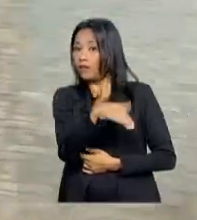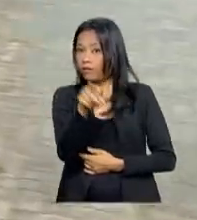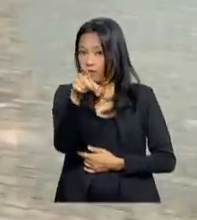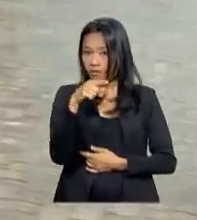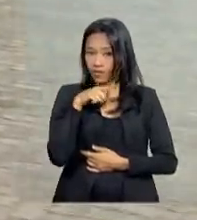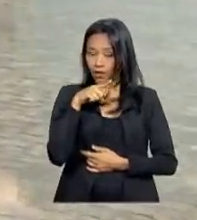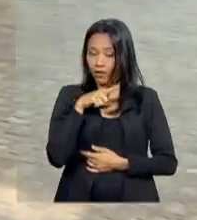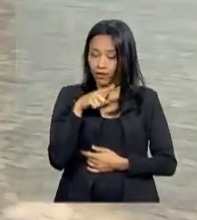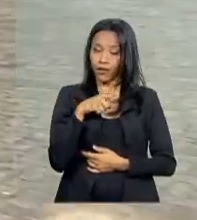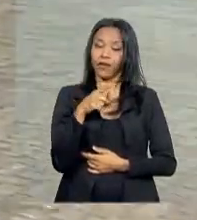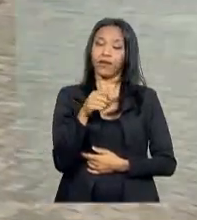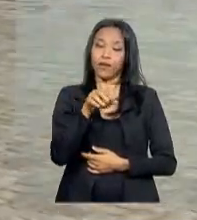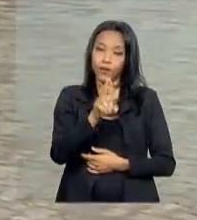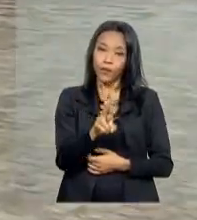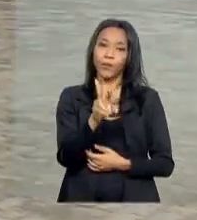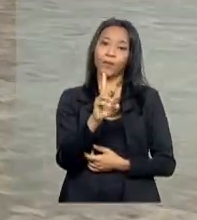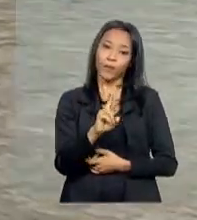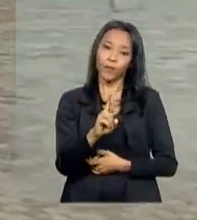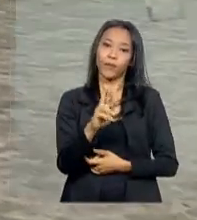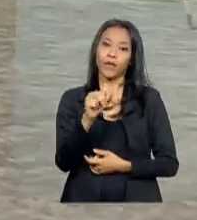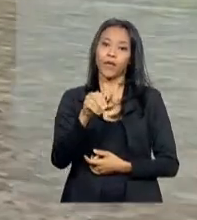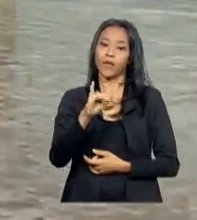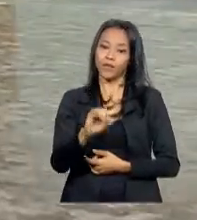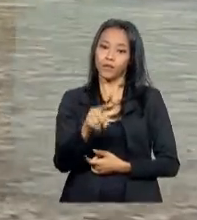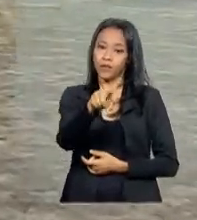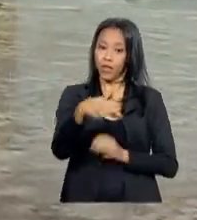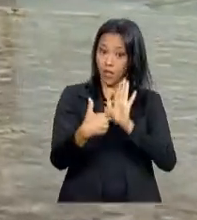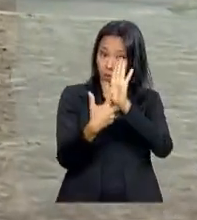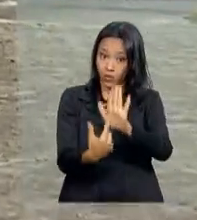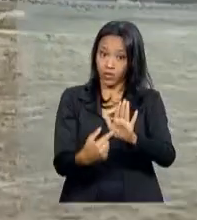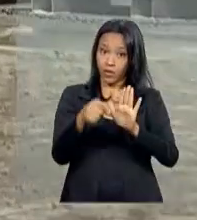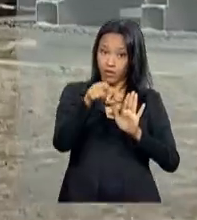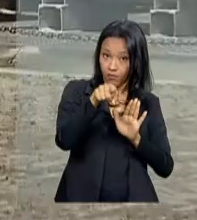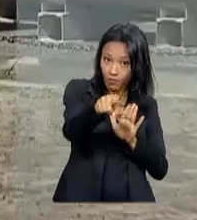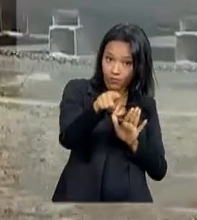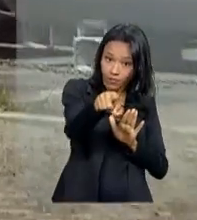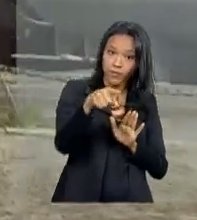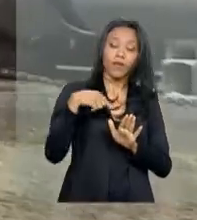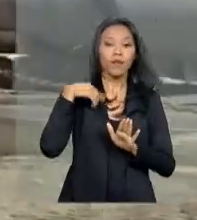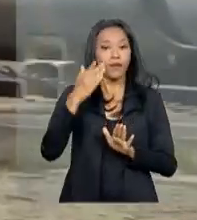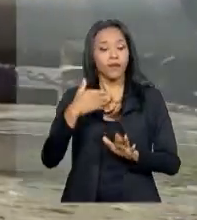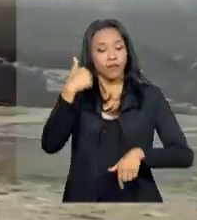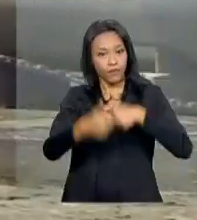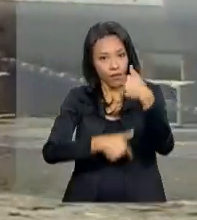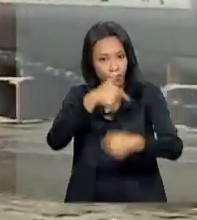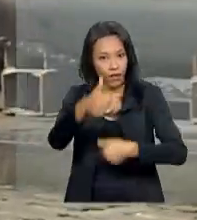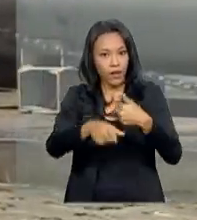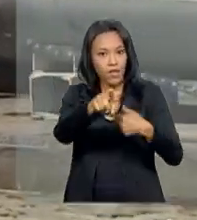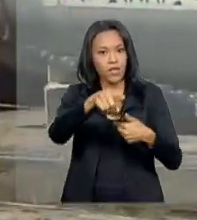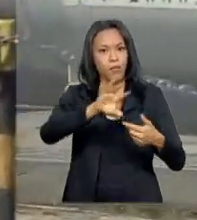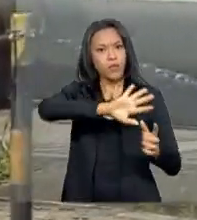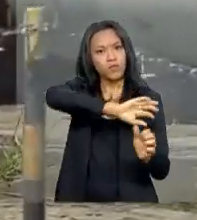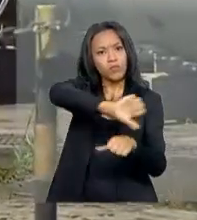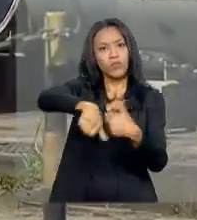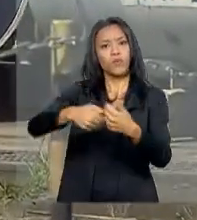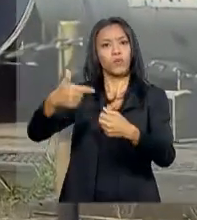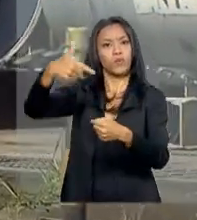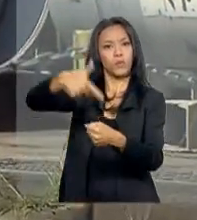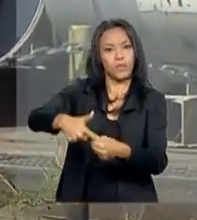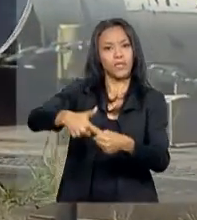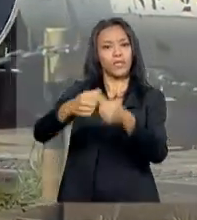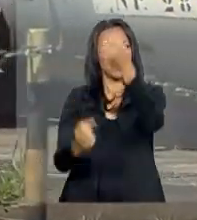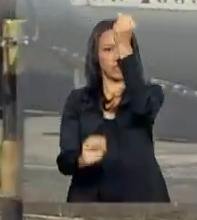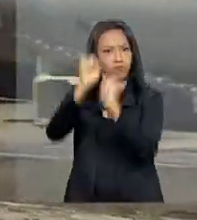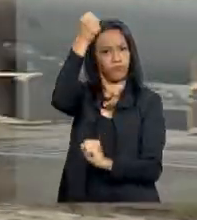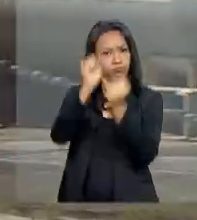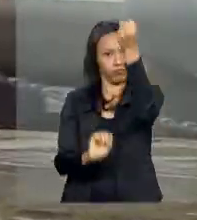enriquecido. O Rodolfo está mostrando pra vocês. O urânio é um minério que, trabalhando, se transforma em combustível para usinas nucleares